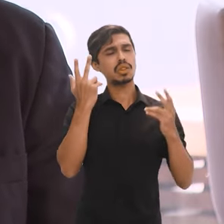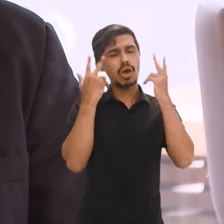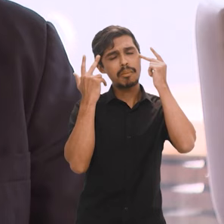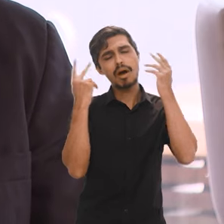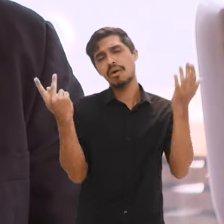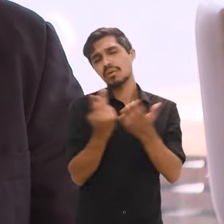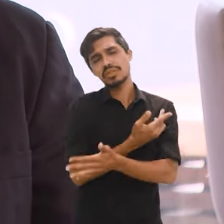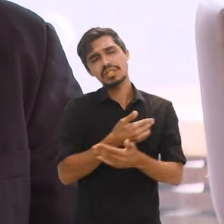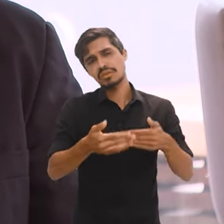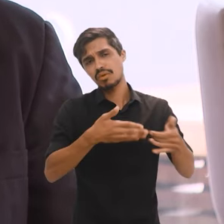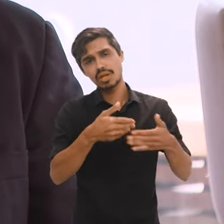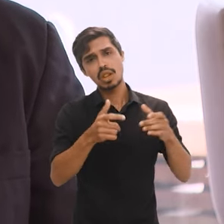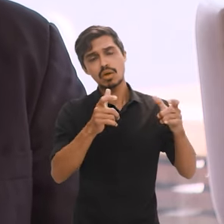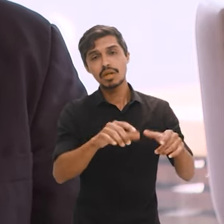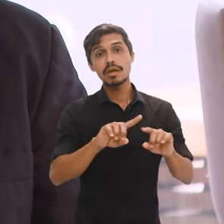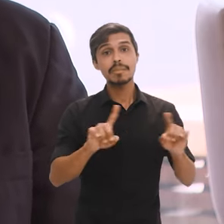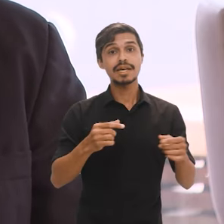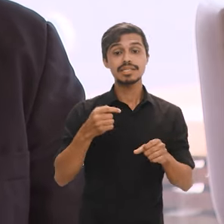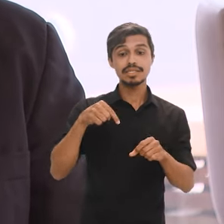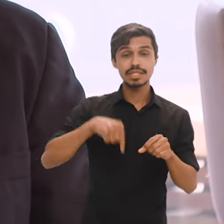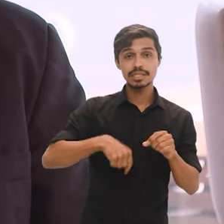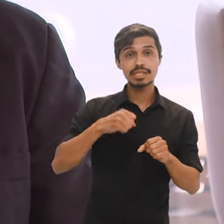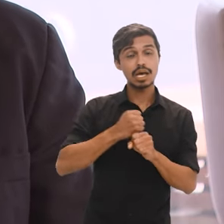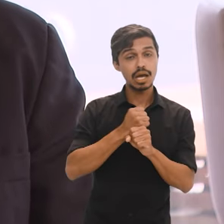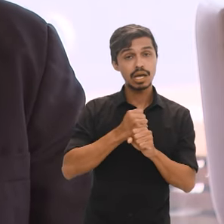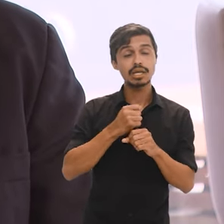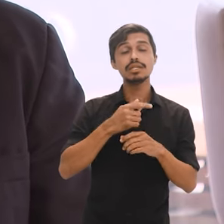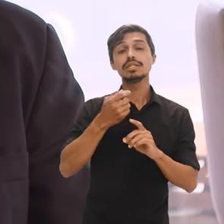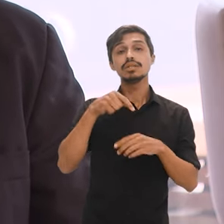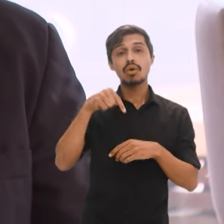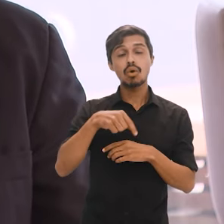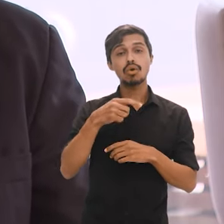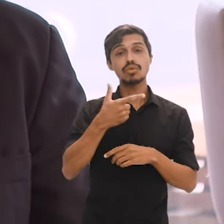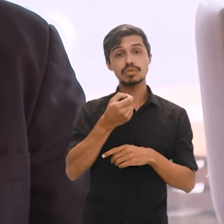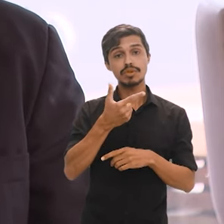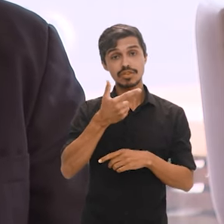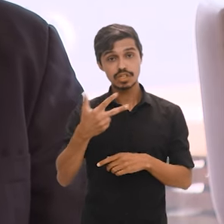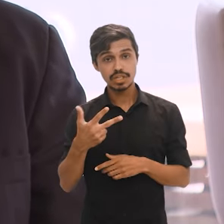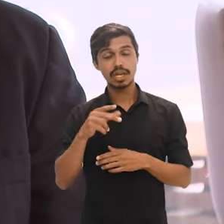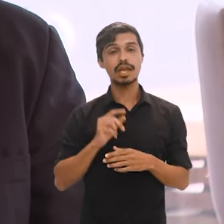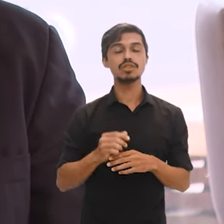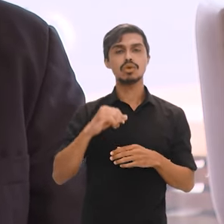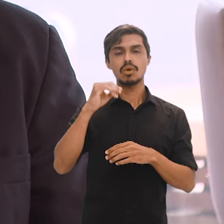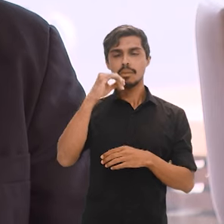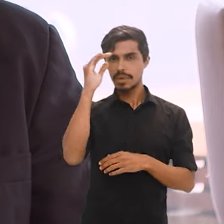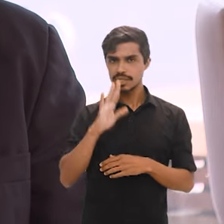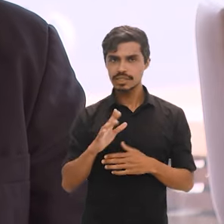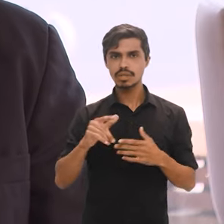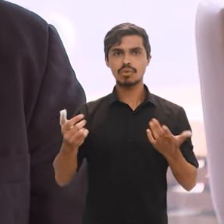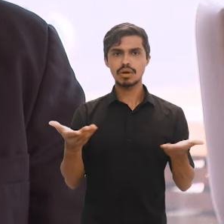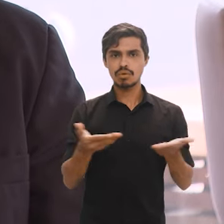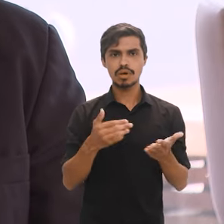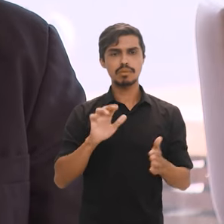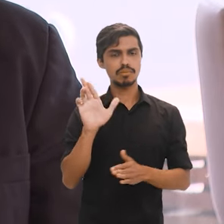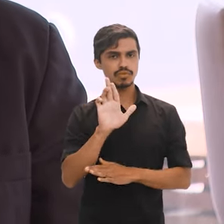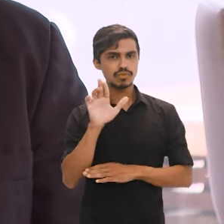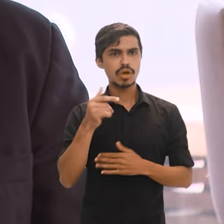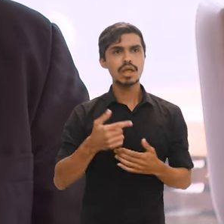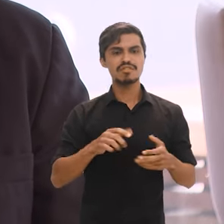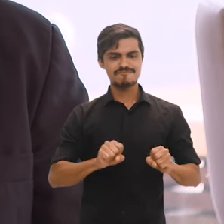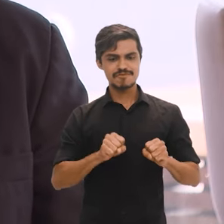instituição, mas em 2023, com o governo do presidente Lula, houve a retomada da instituição com muita força,